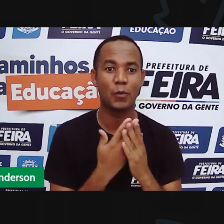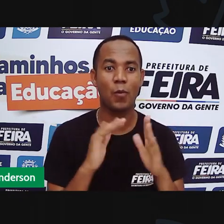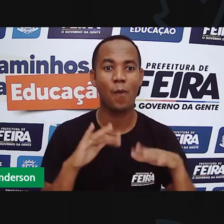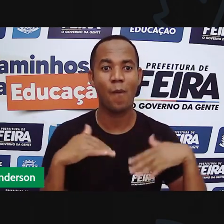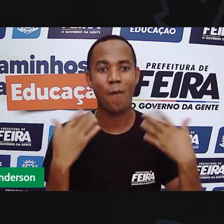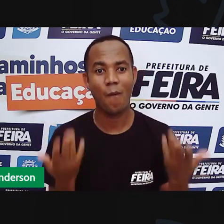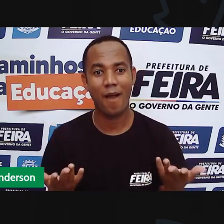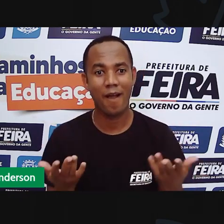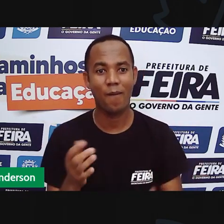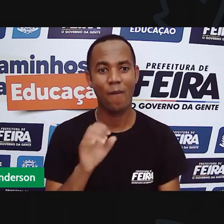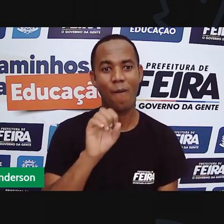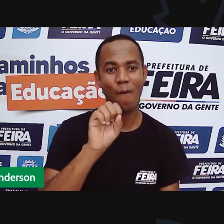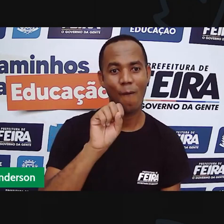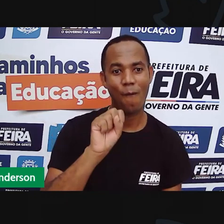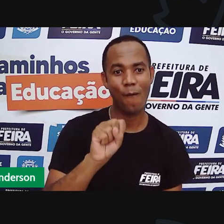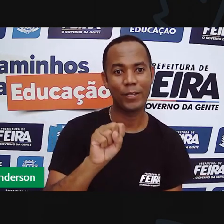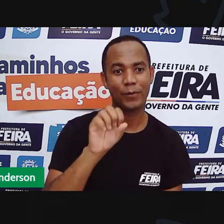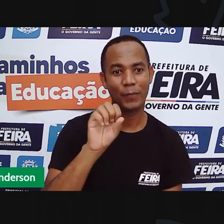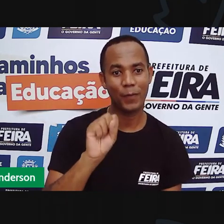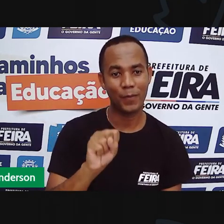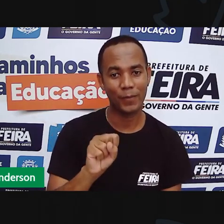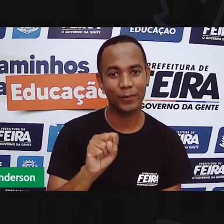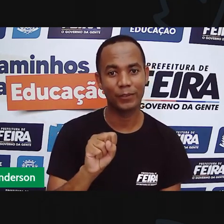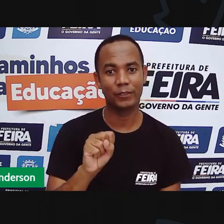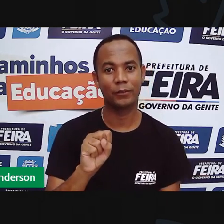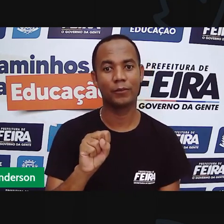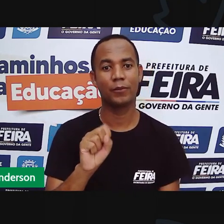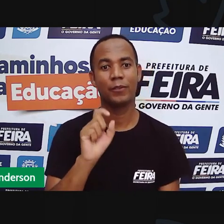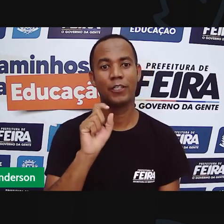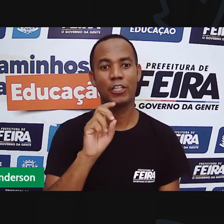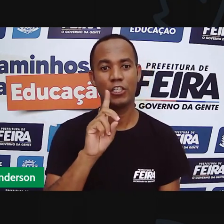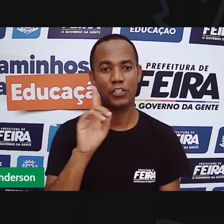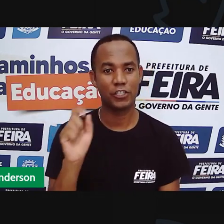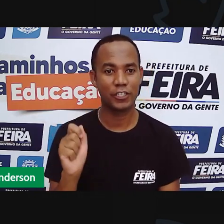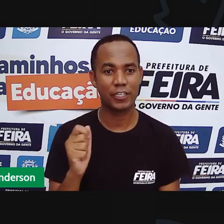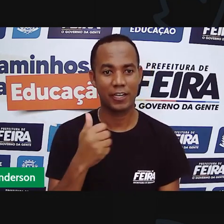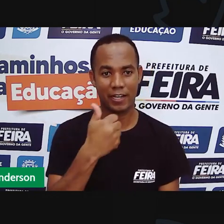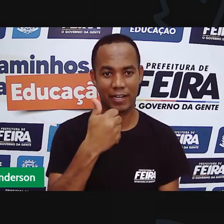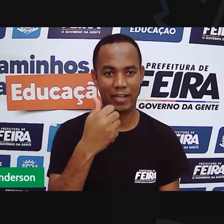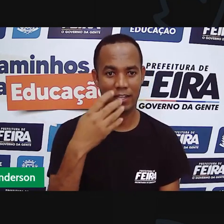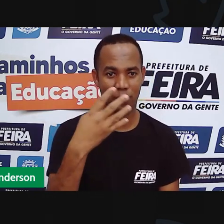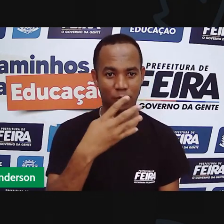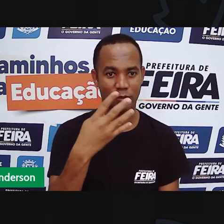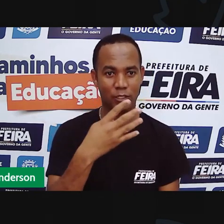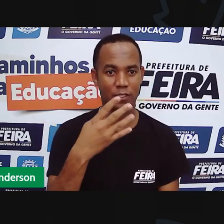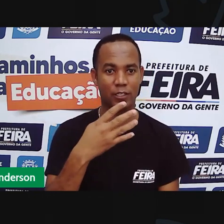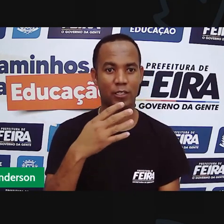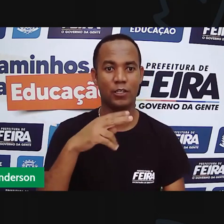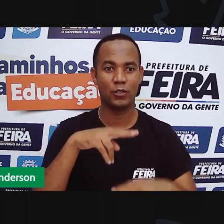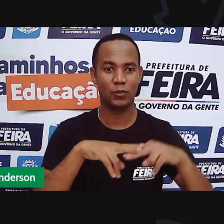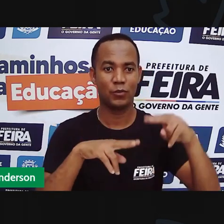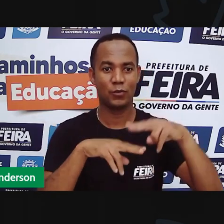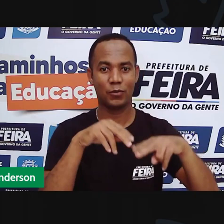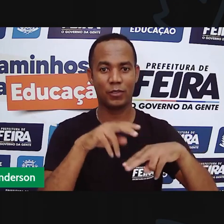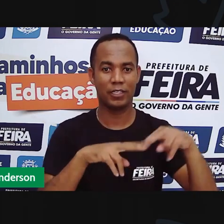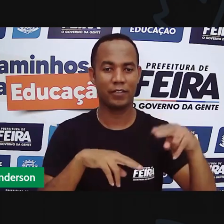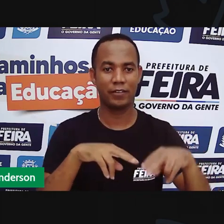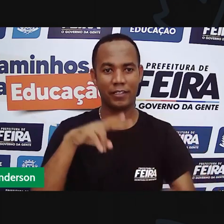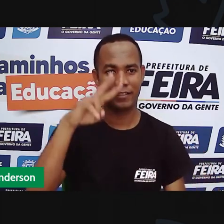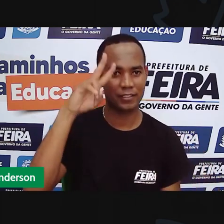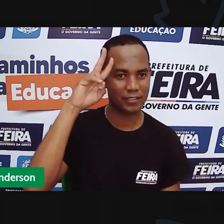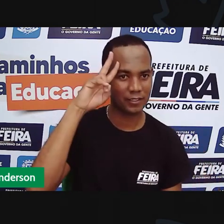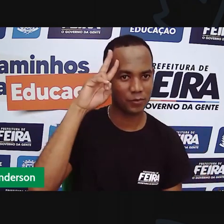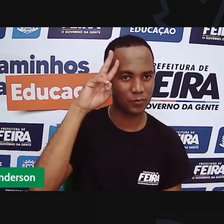88, 14 de junho, segunda-feira, a área é ciências